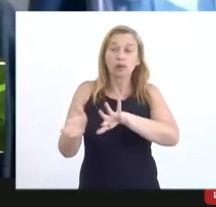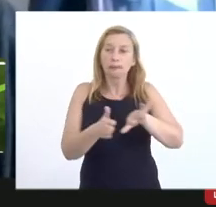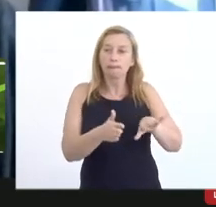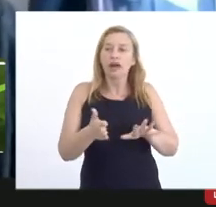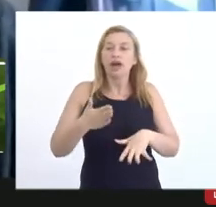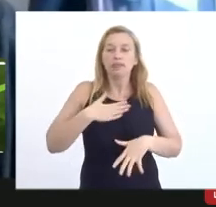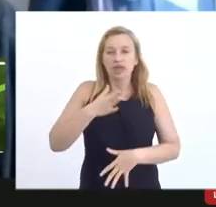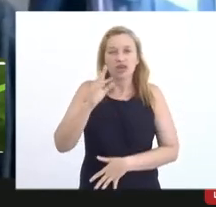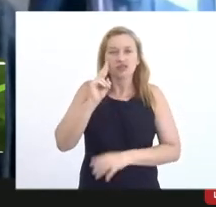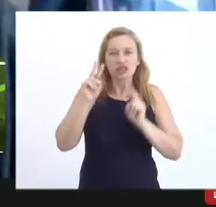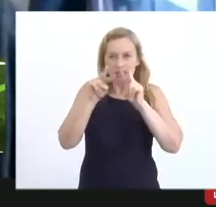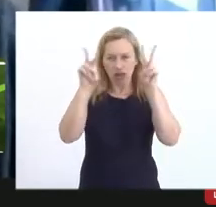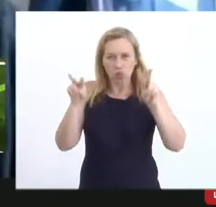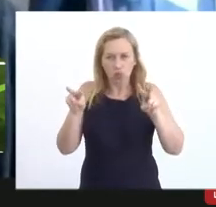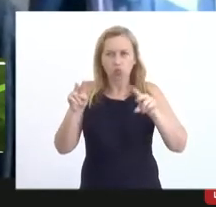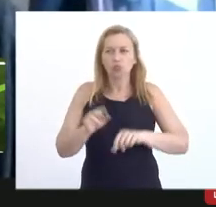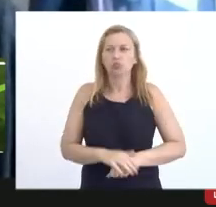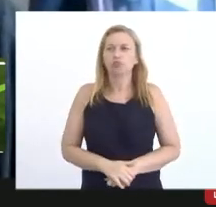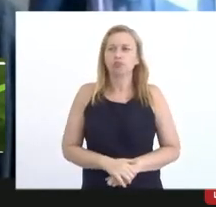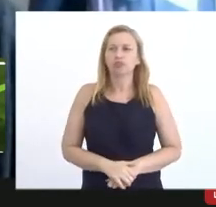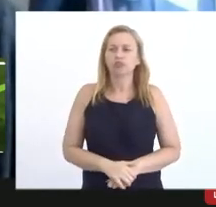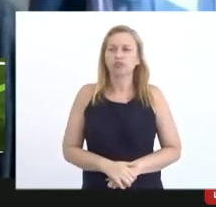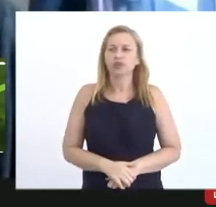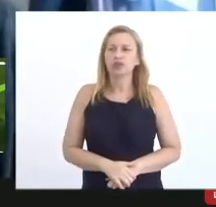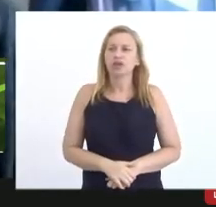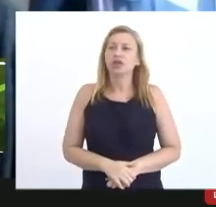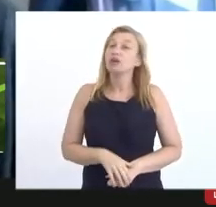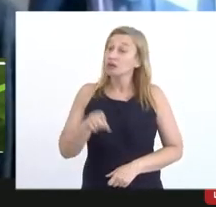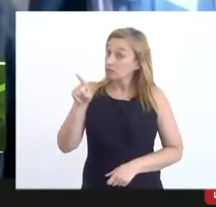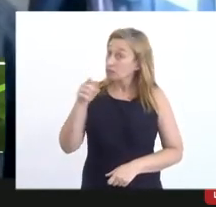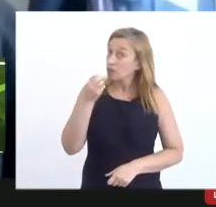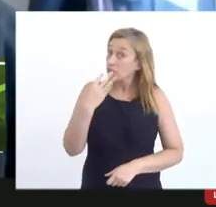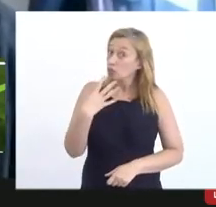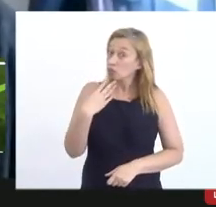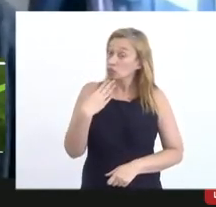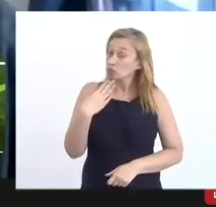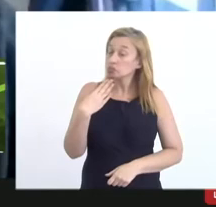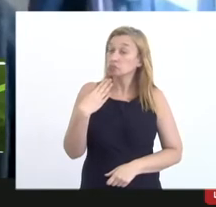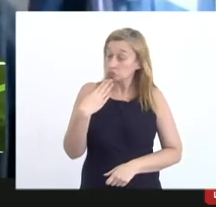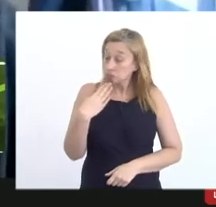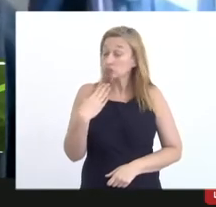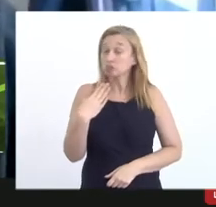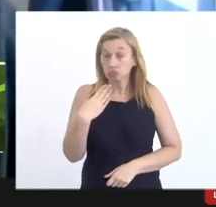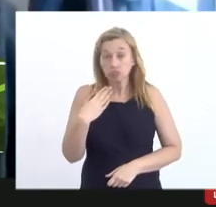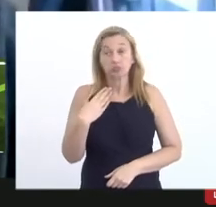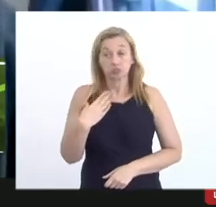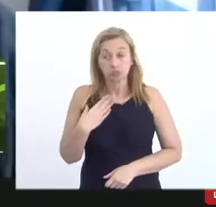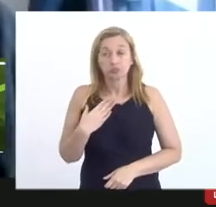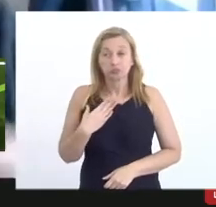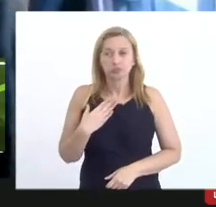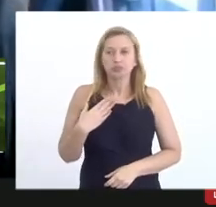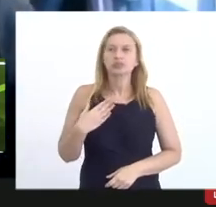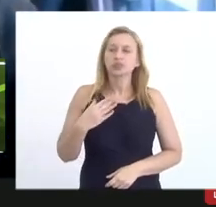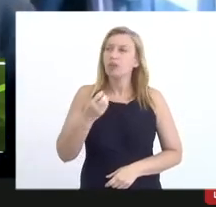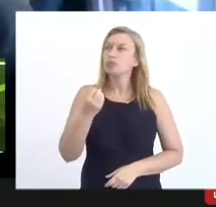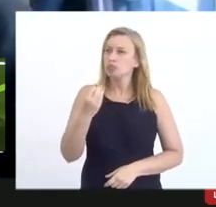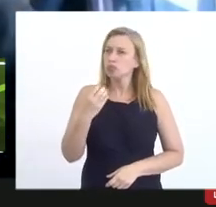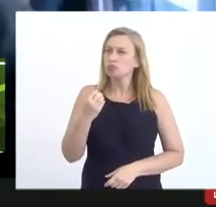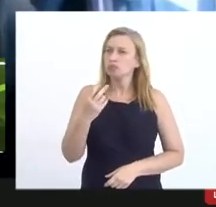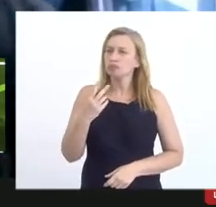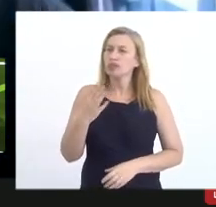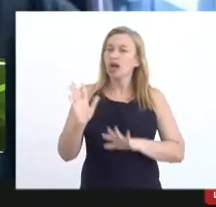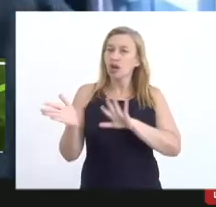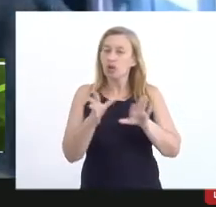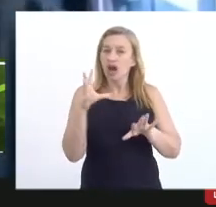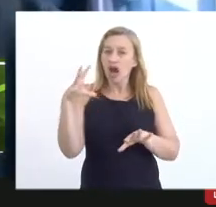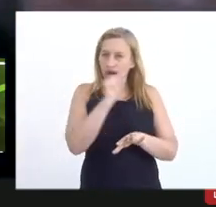meu ponto de vista ele é bom é válido e adianta agora eu vou fazer